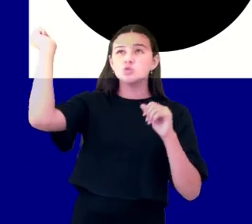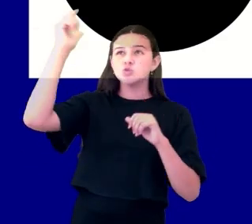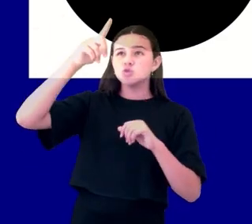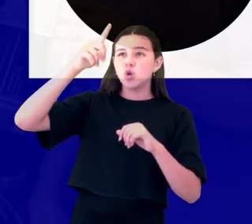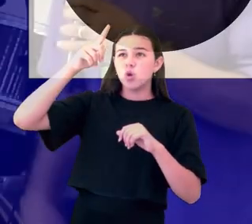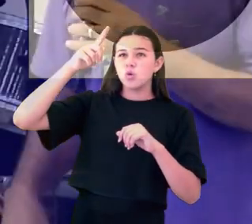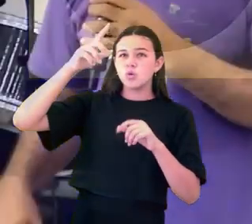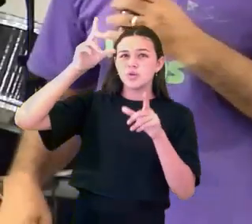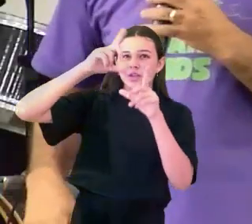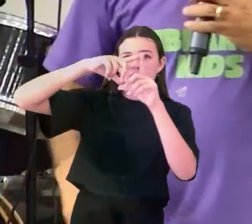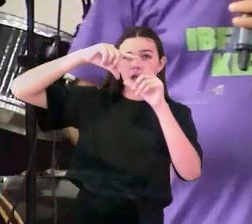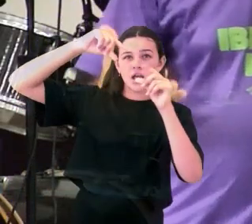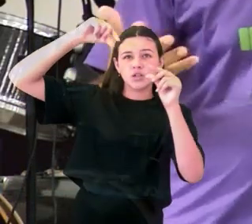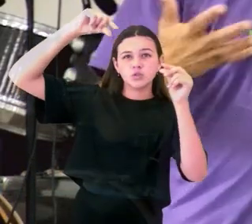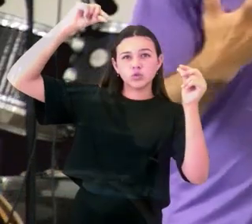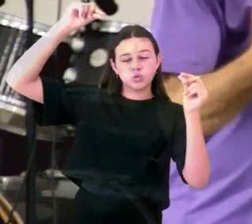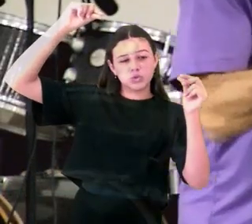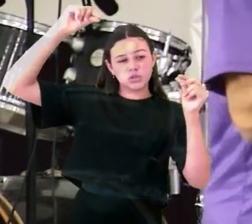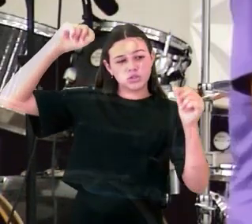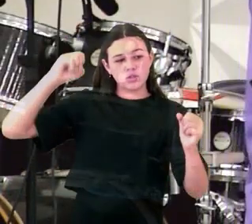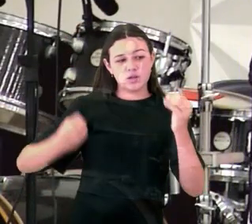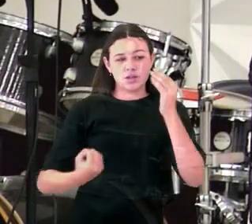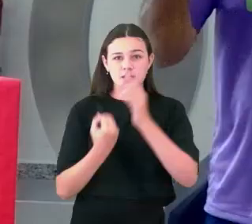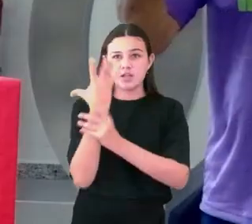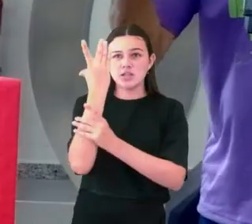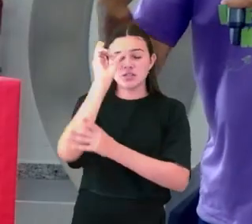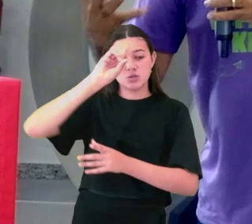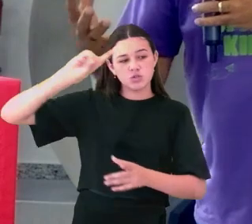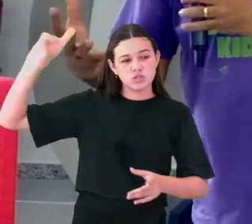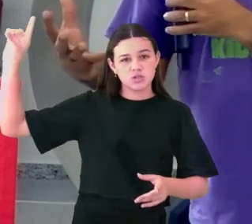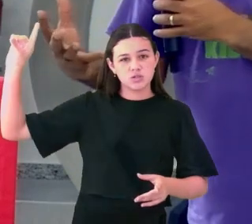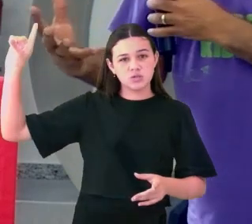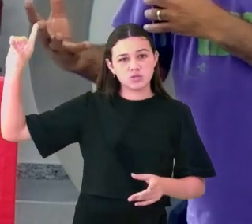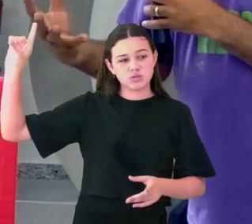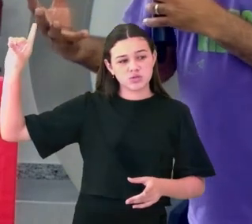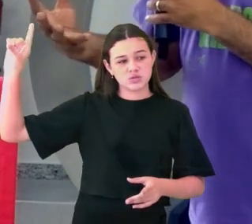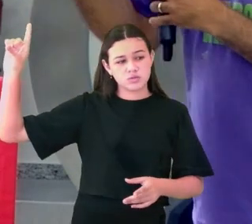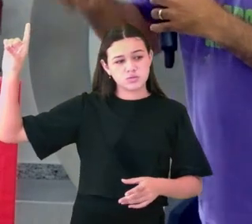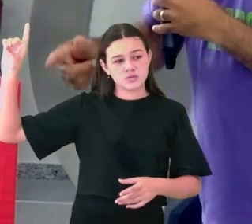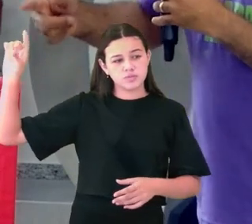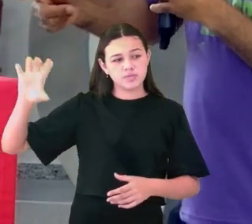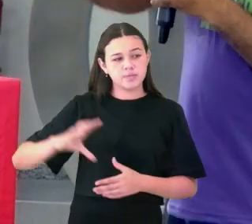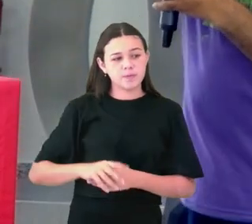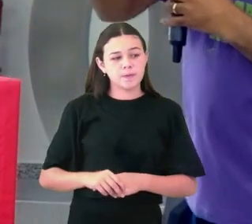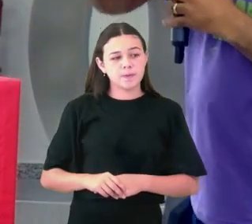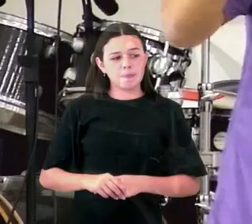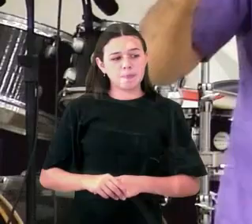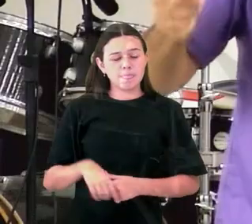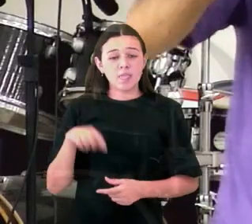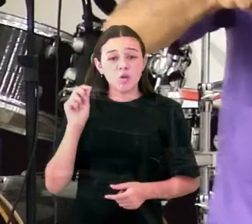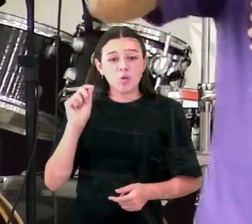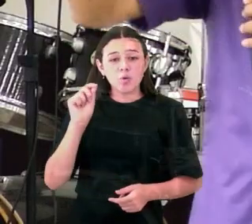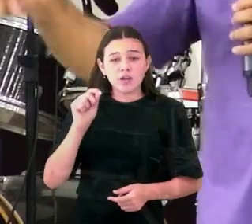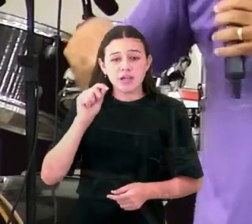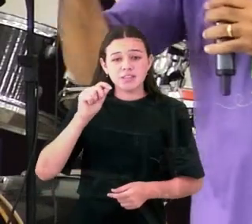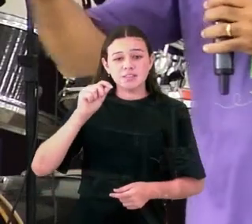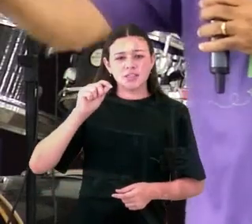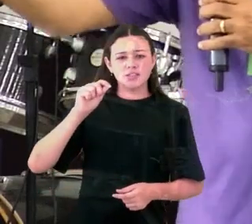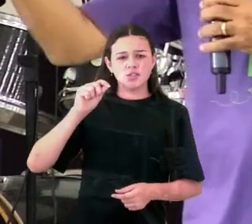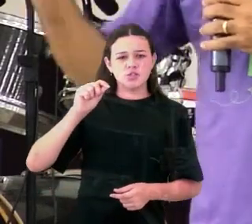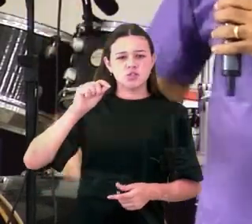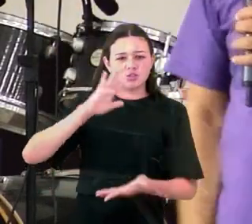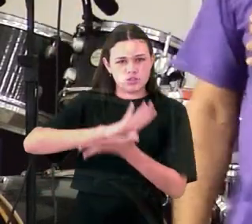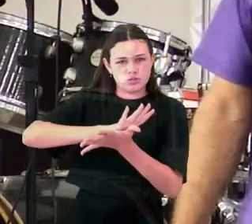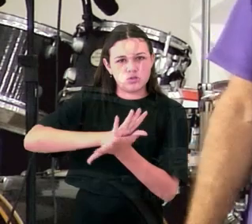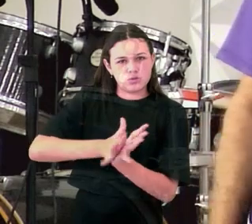o que ele está eliminando? O que ele está eliminando? O que ele está destruindo? A idolatria do sol e da lua estão presentes na